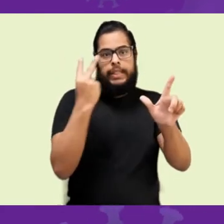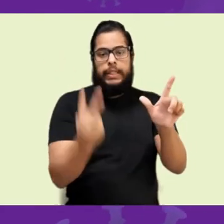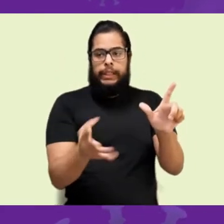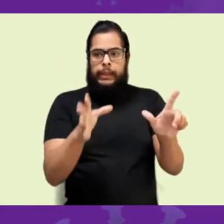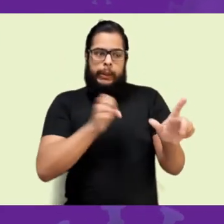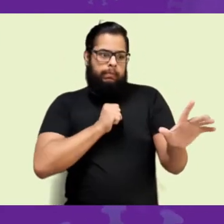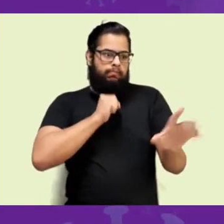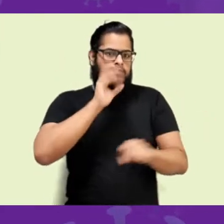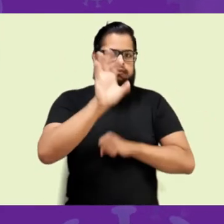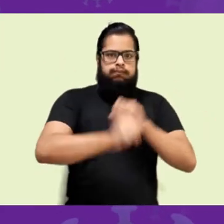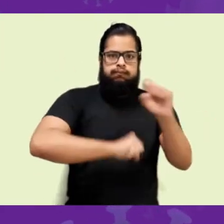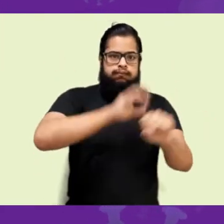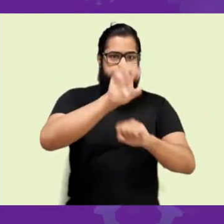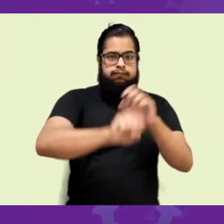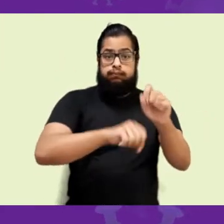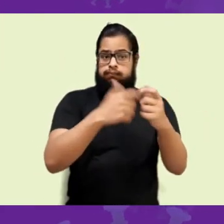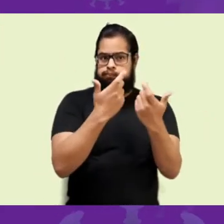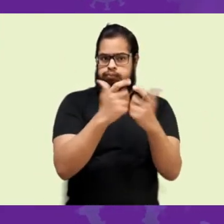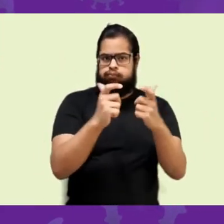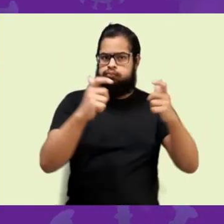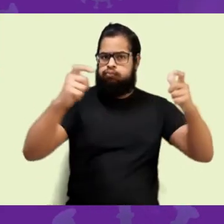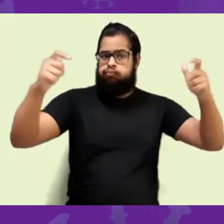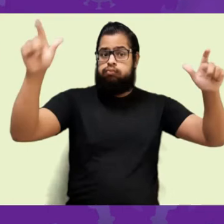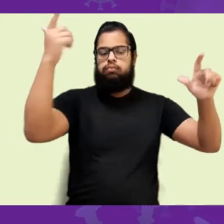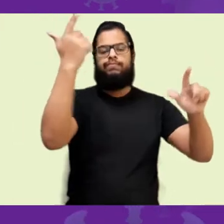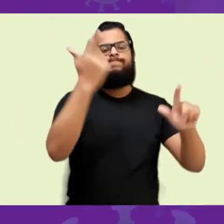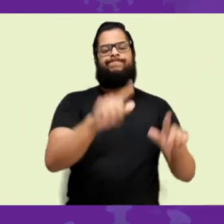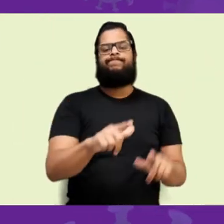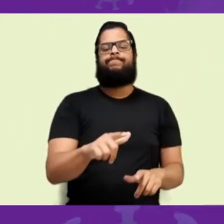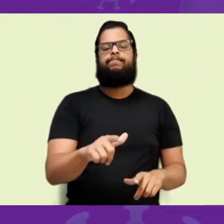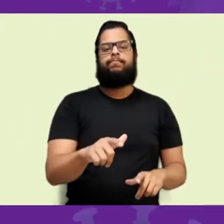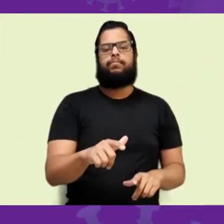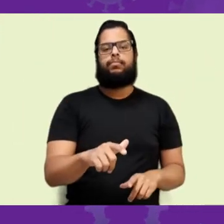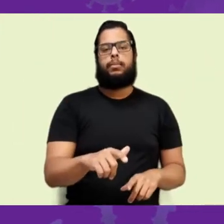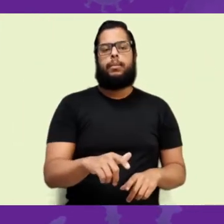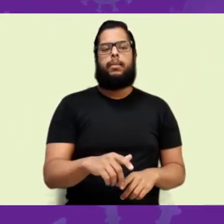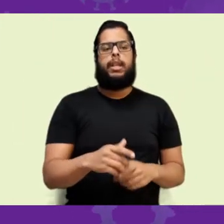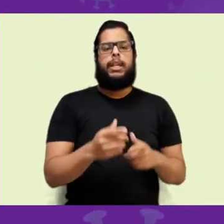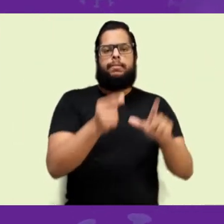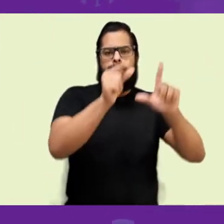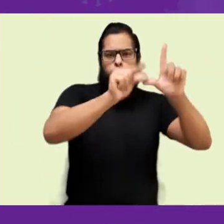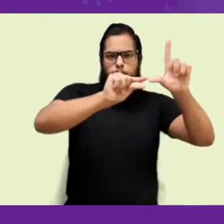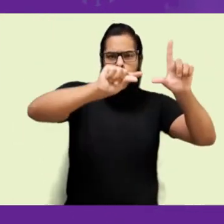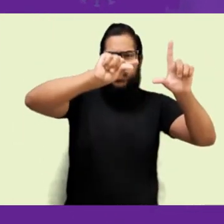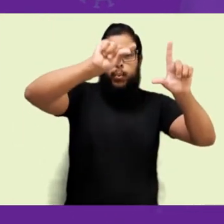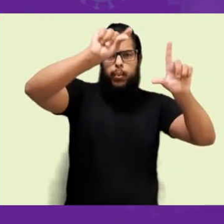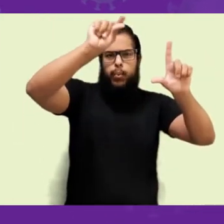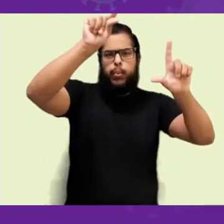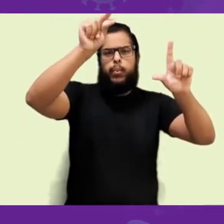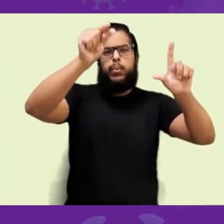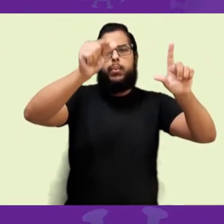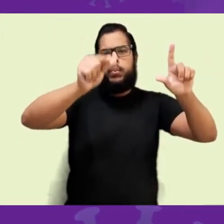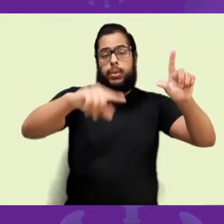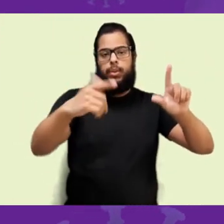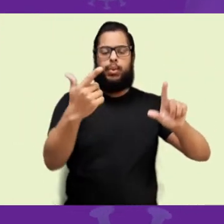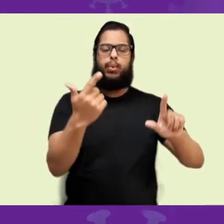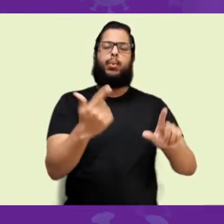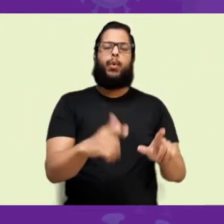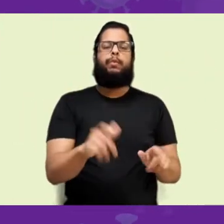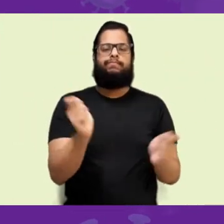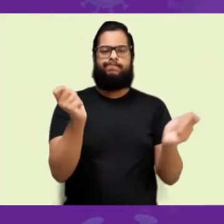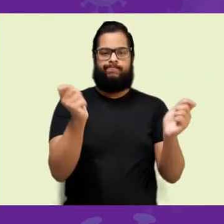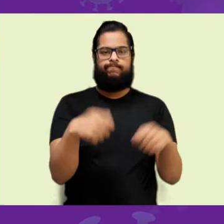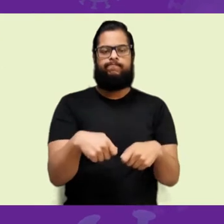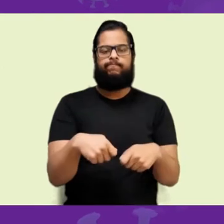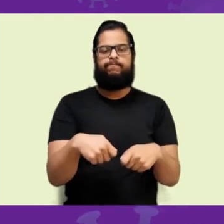formando uma outra curva epidêmica, uma outra onda epidêmica. O que a gente espera é que as ondas subsequentes